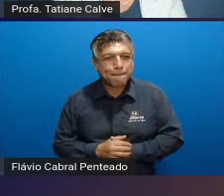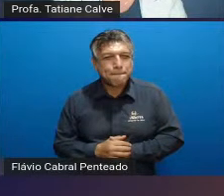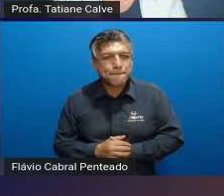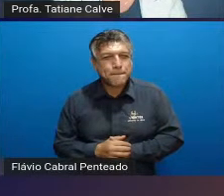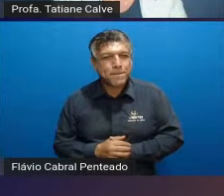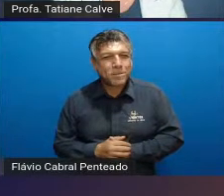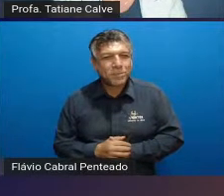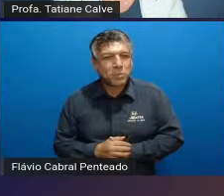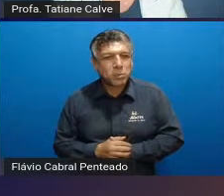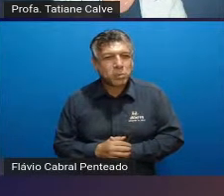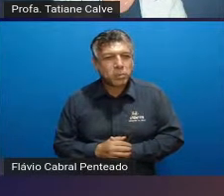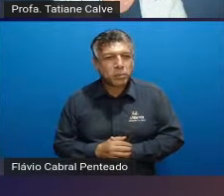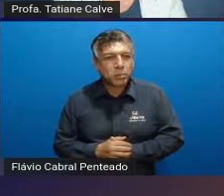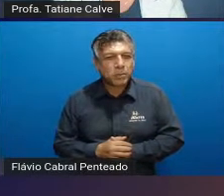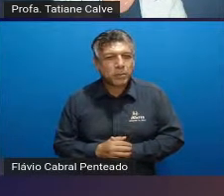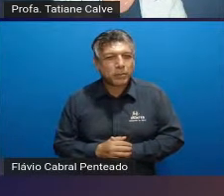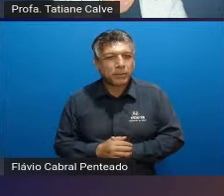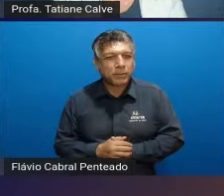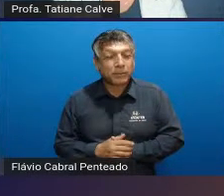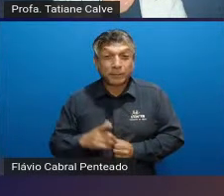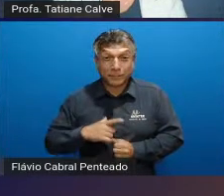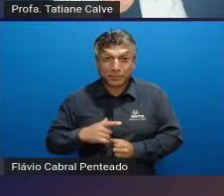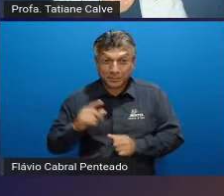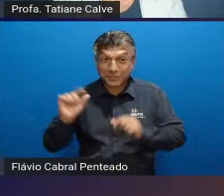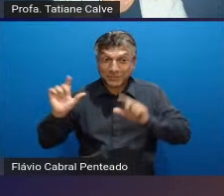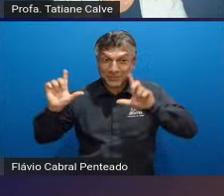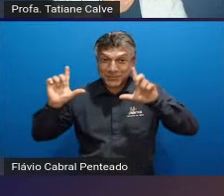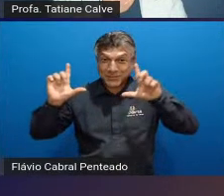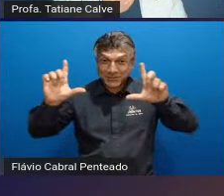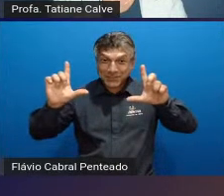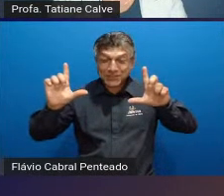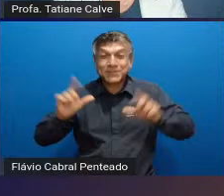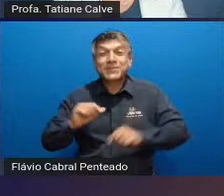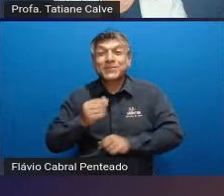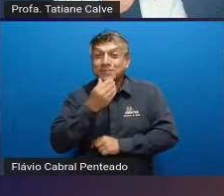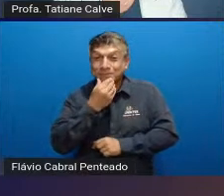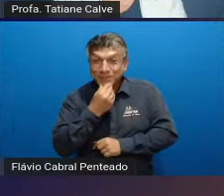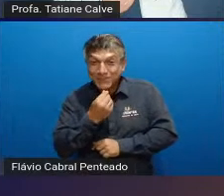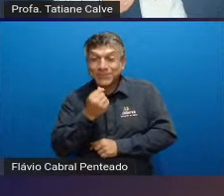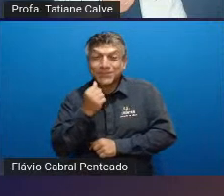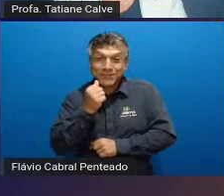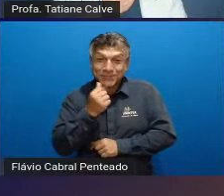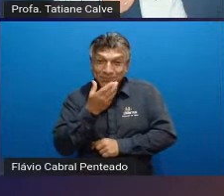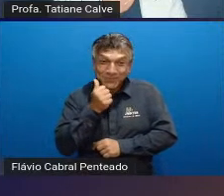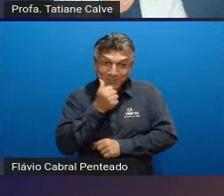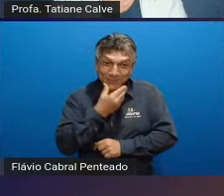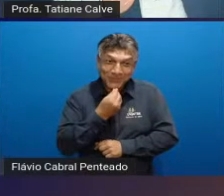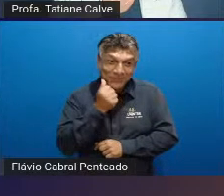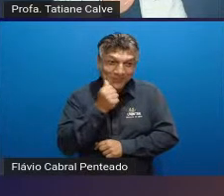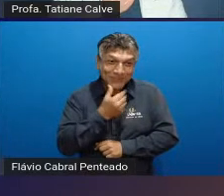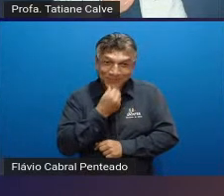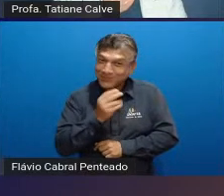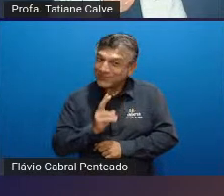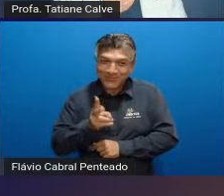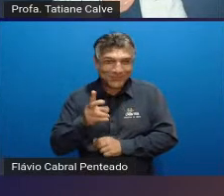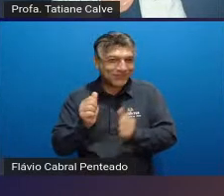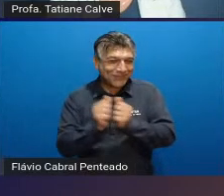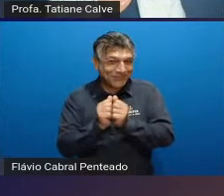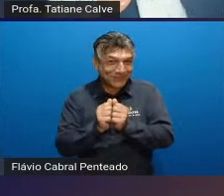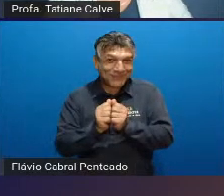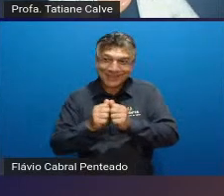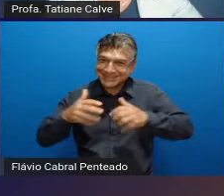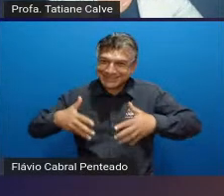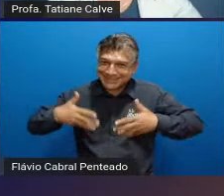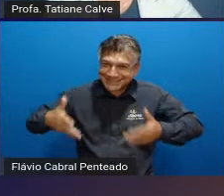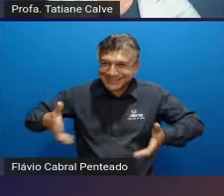então temos ali mais uma imagem temos meninos ali também menininhos menininhas sempre estimulando